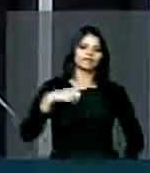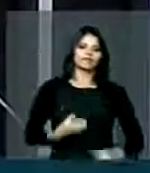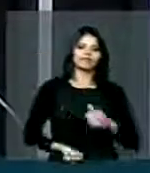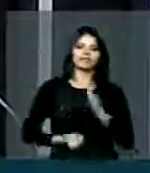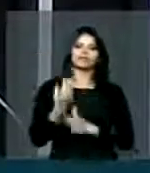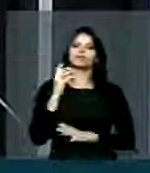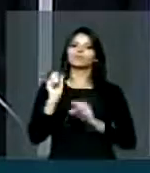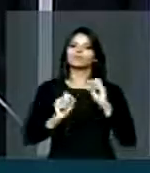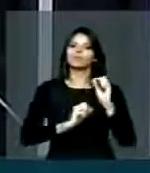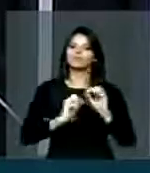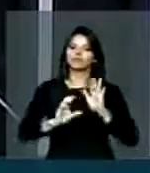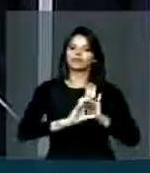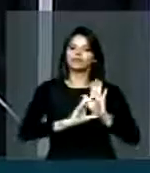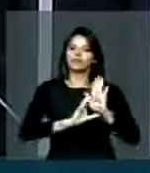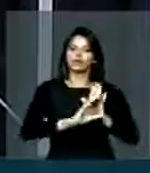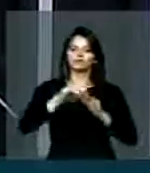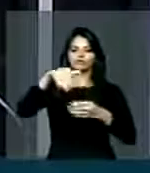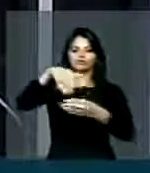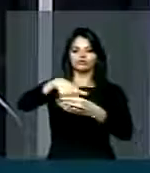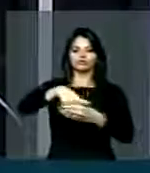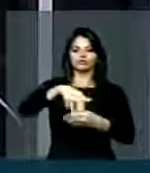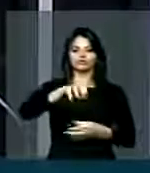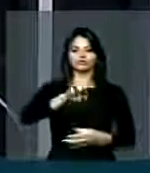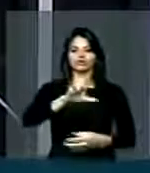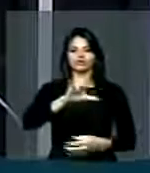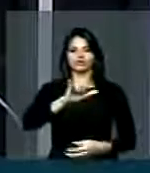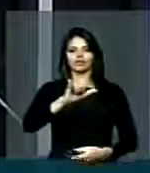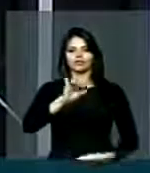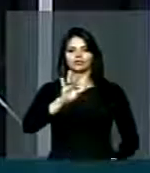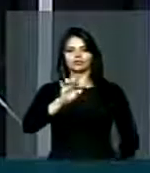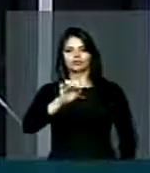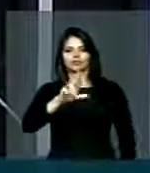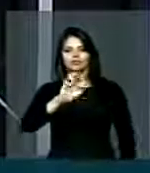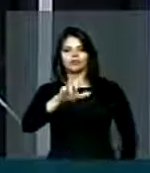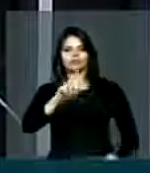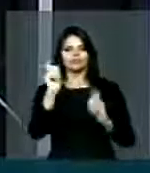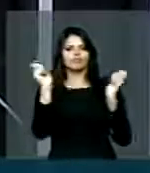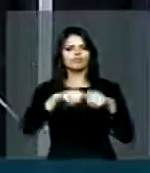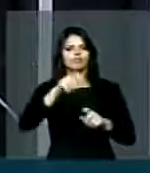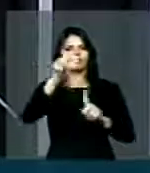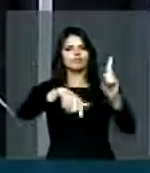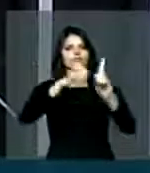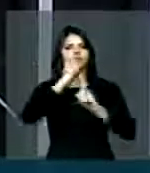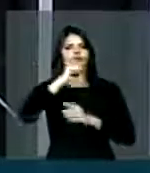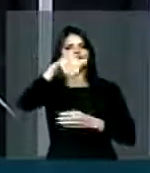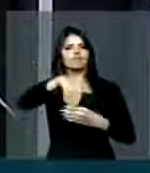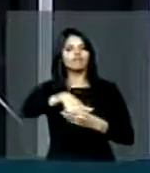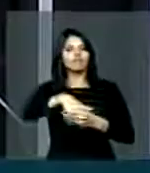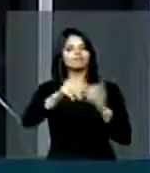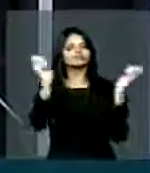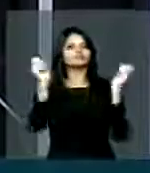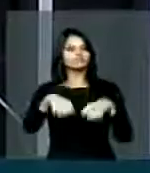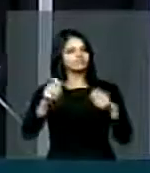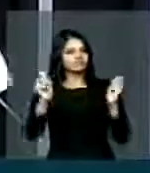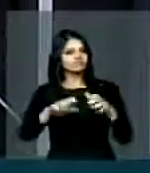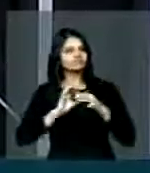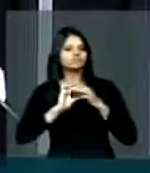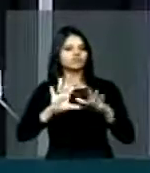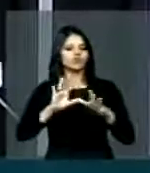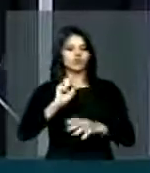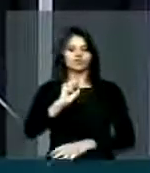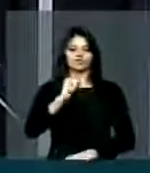-se o Código Eleitoral que permitiu a mulher votar. Portanto, há